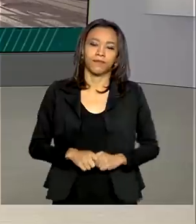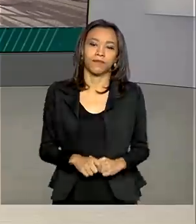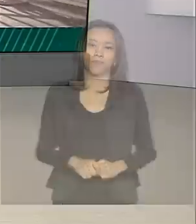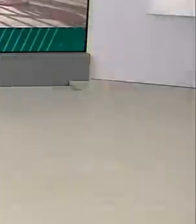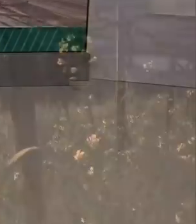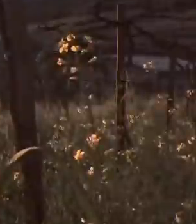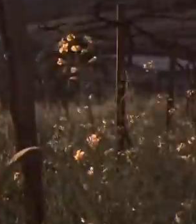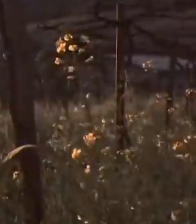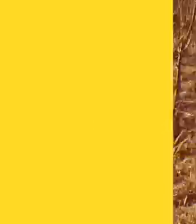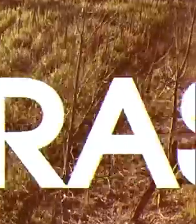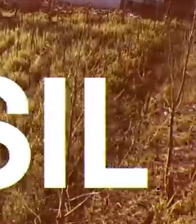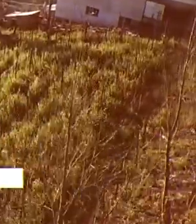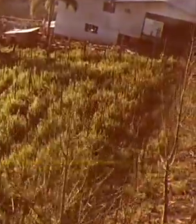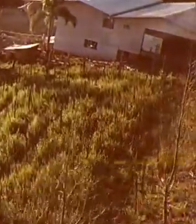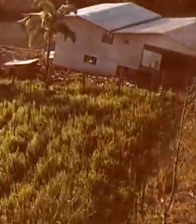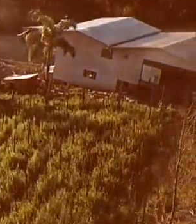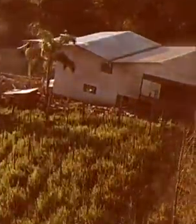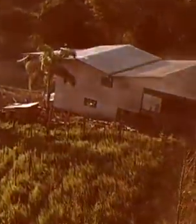agora.